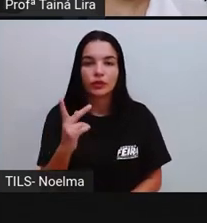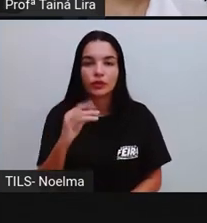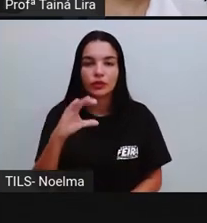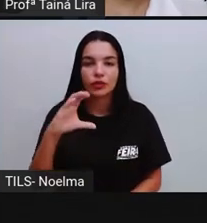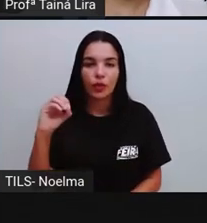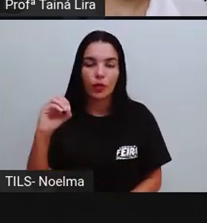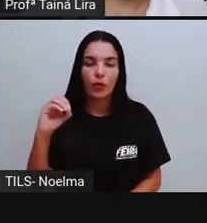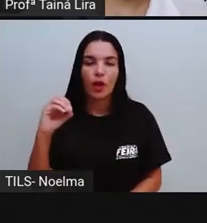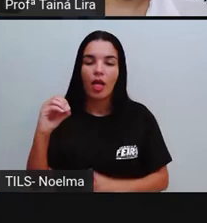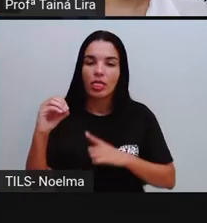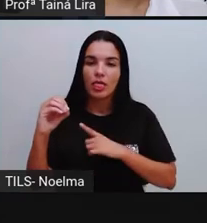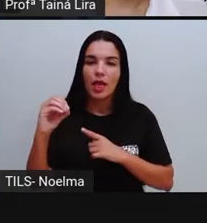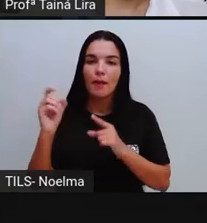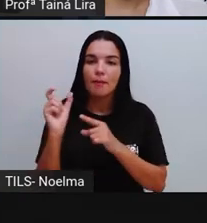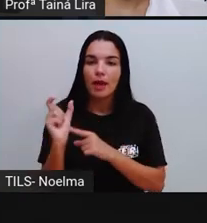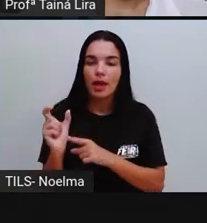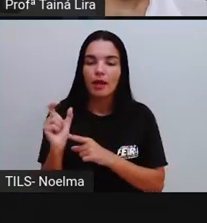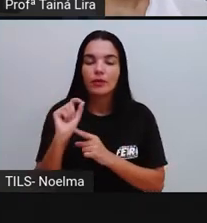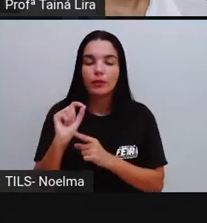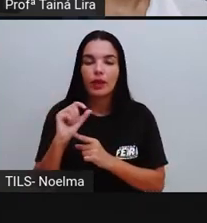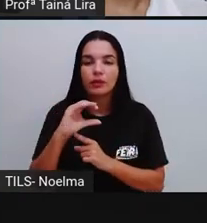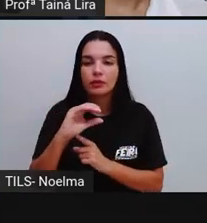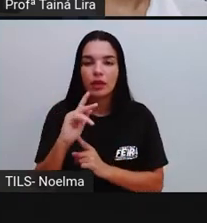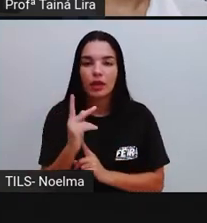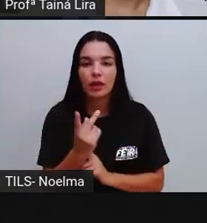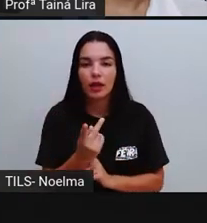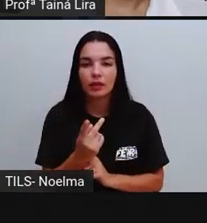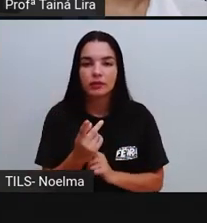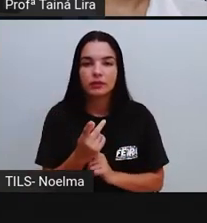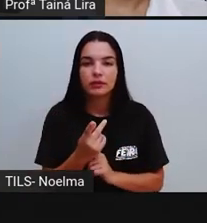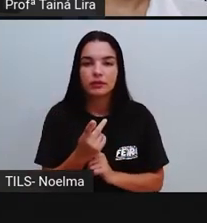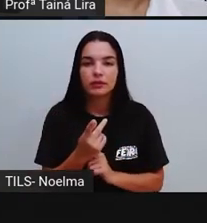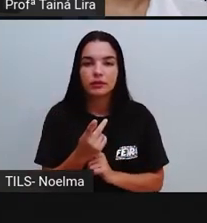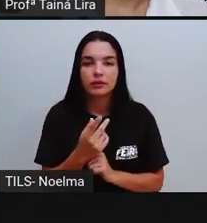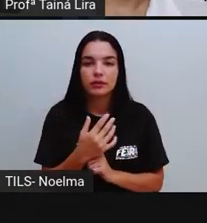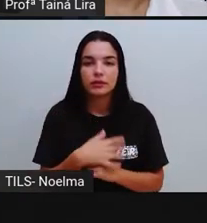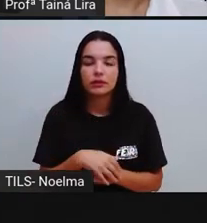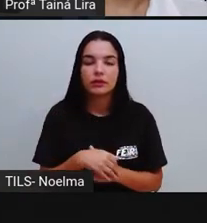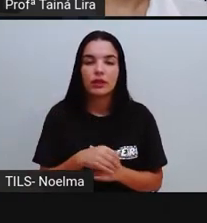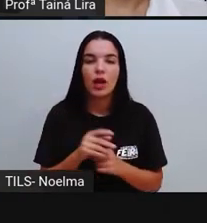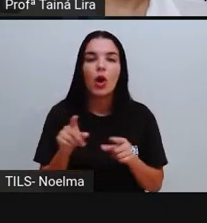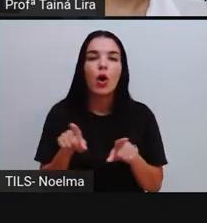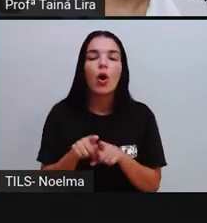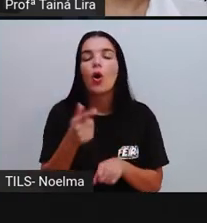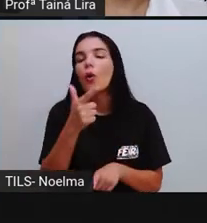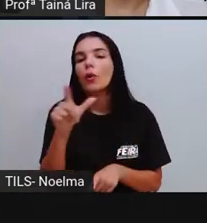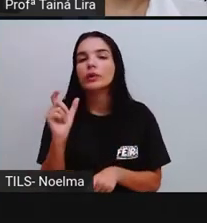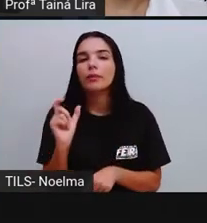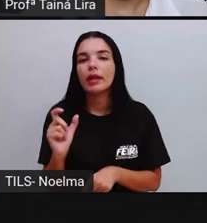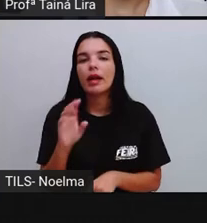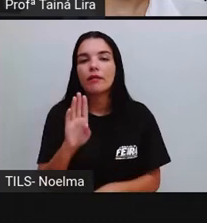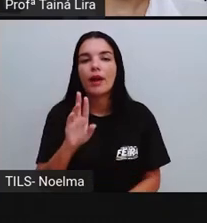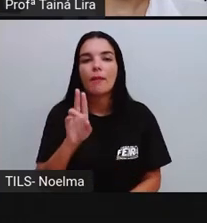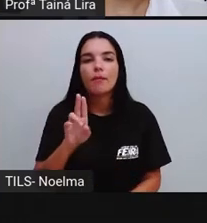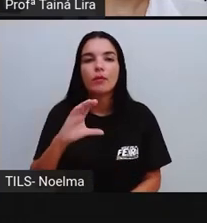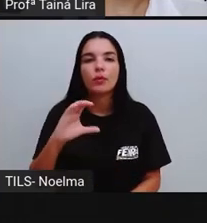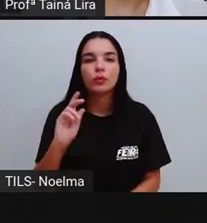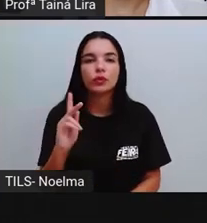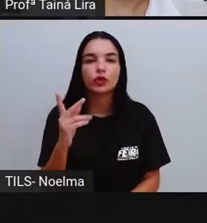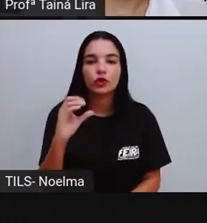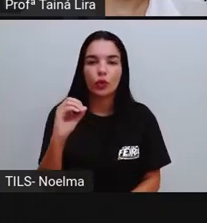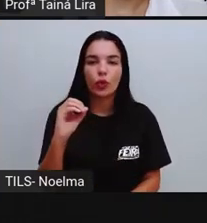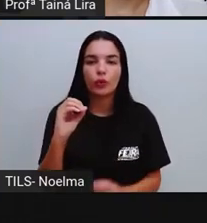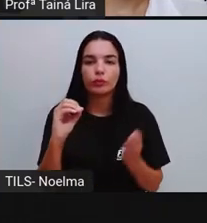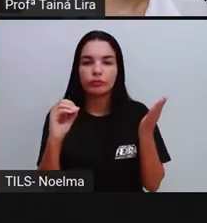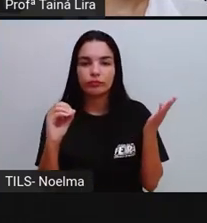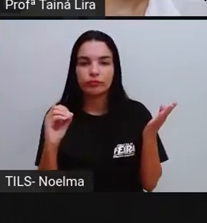É uma palavra com CH, De muito dor de bucho, Bucho,